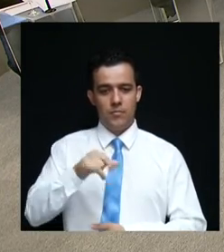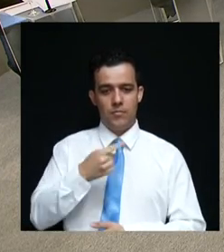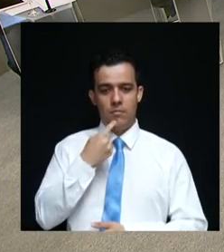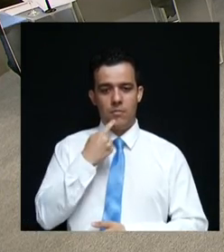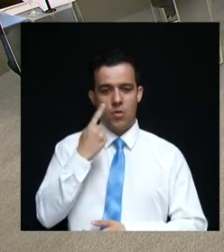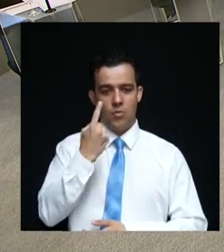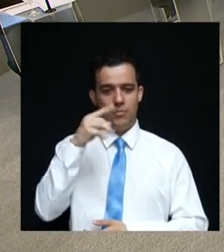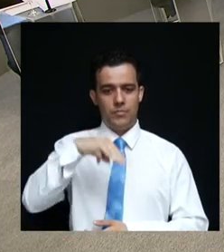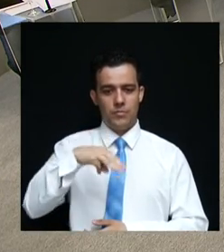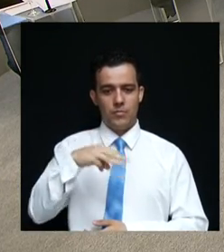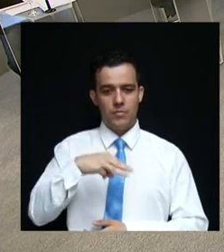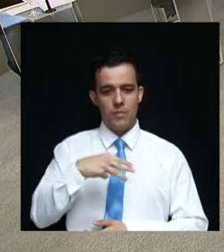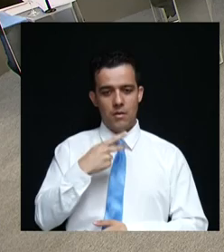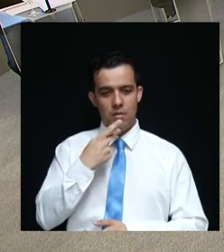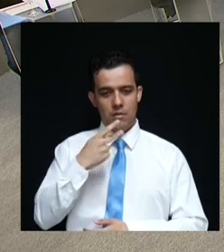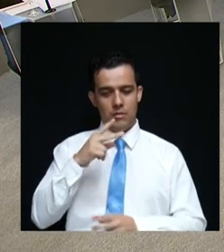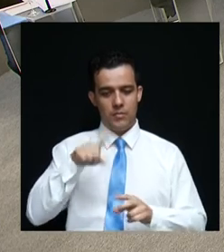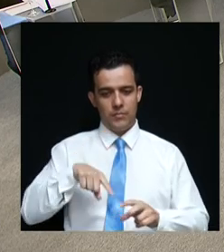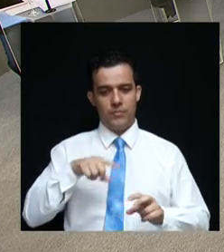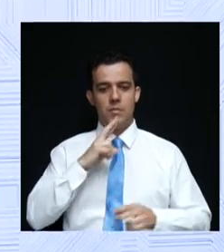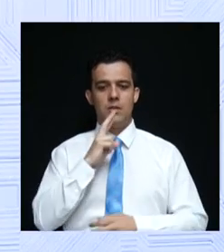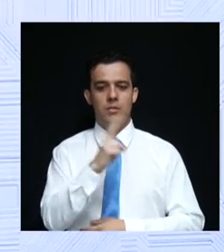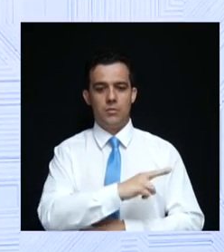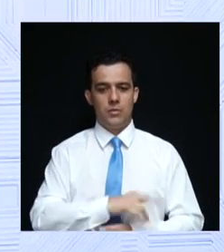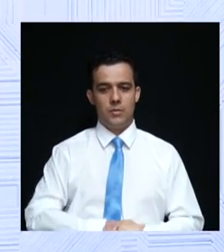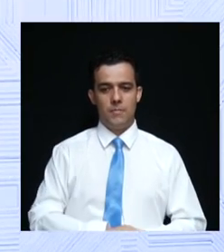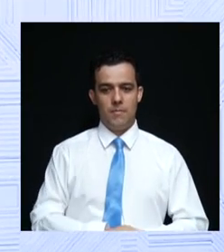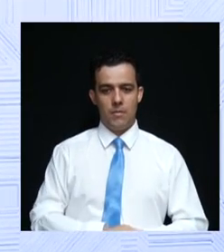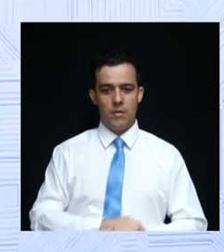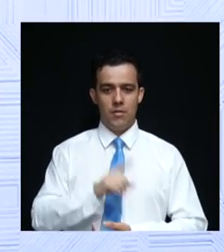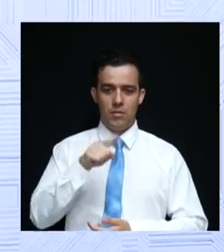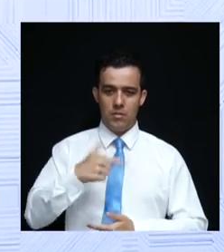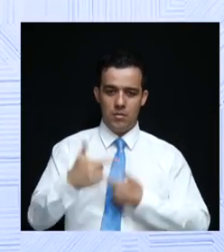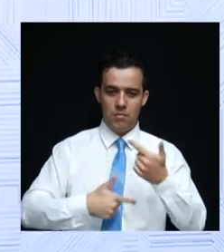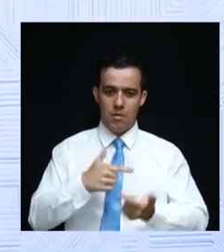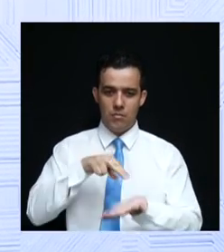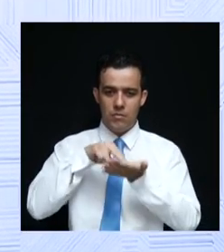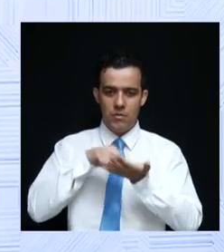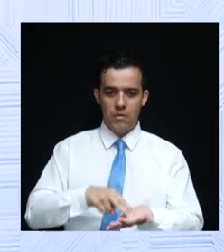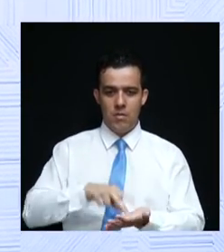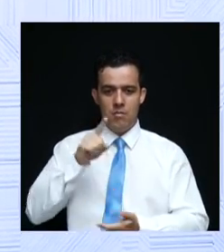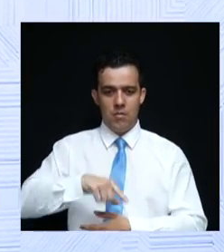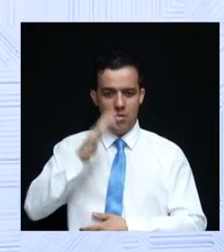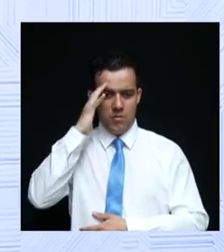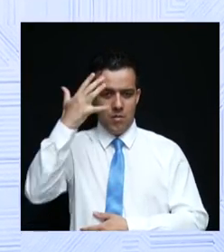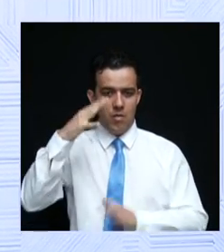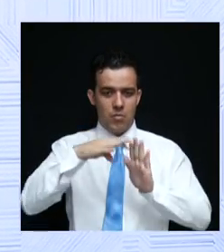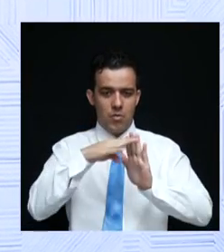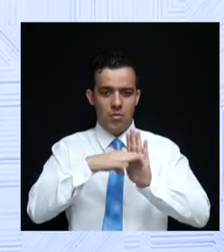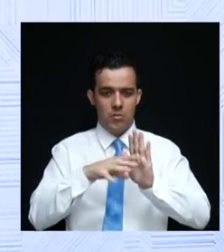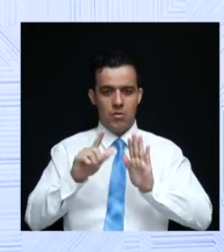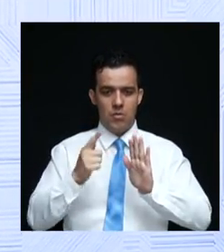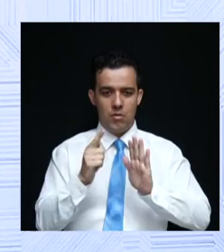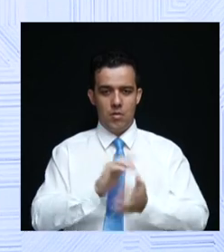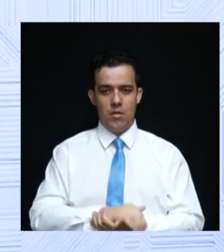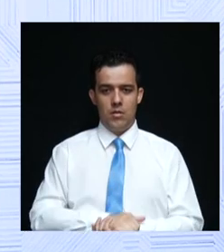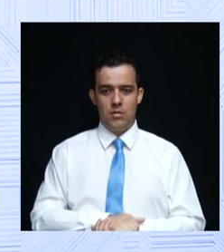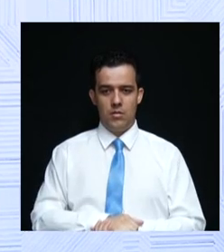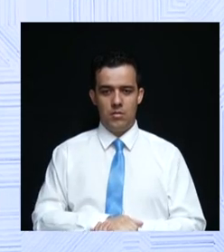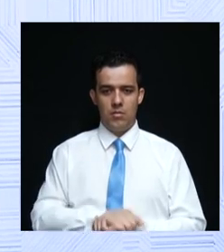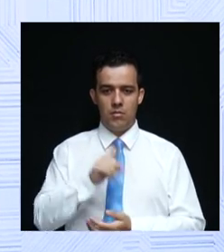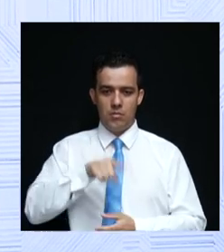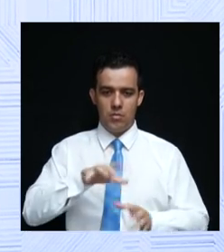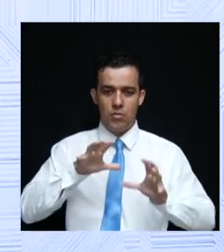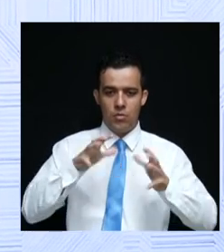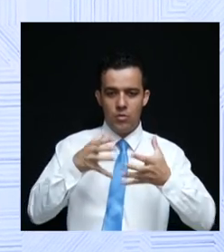minuto para comentar essa resposta. Bom, nós estamos trabalhando com muita firmeza para estabelecer o programa Goiás por antes. E visa um